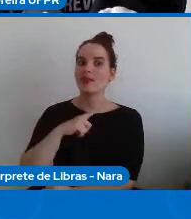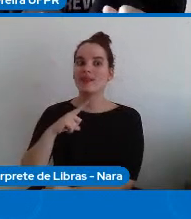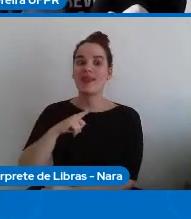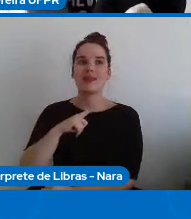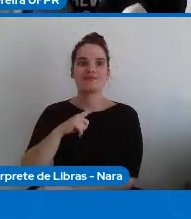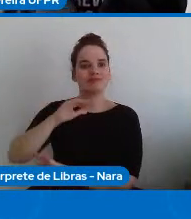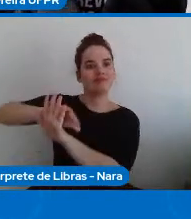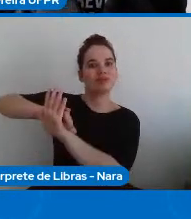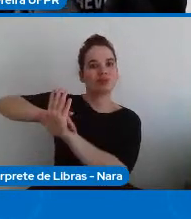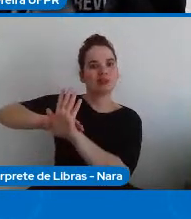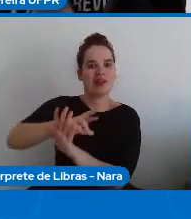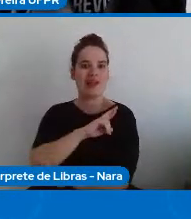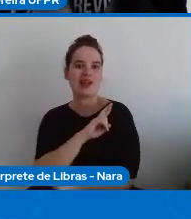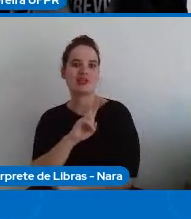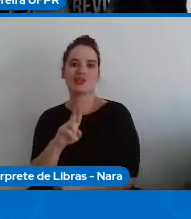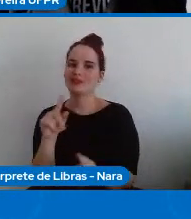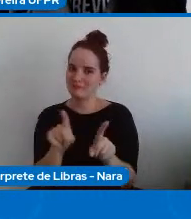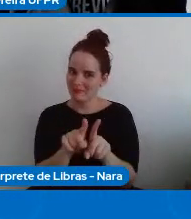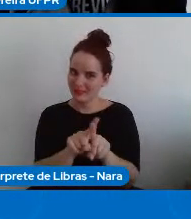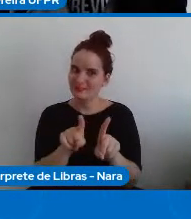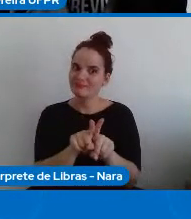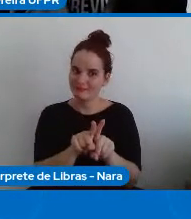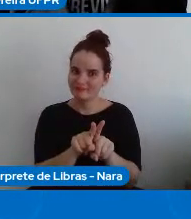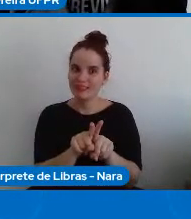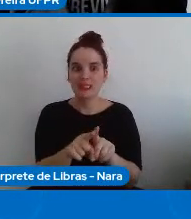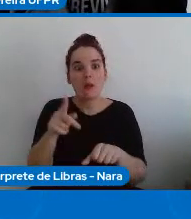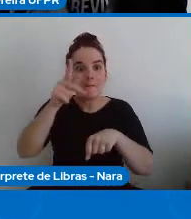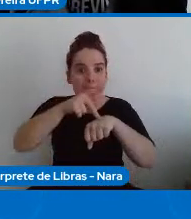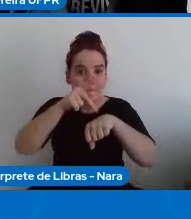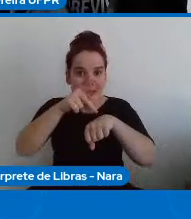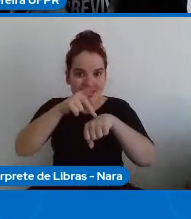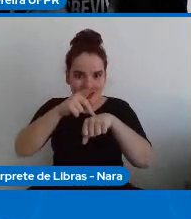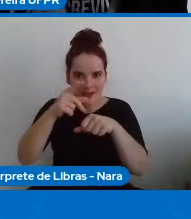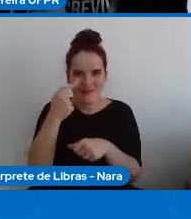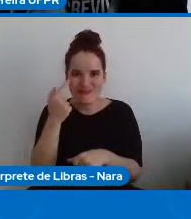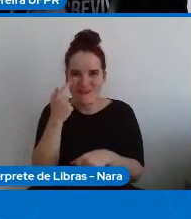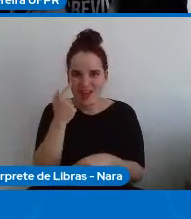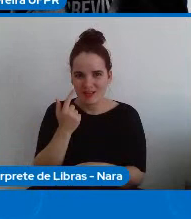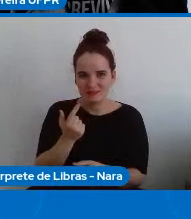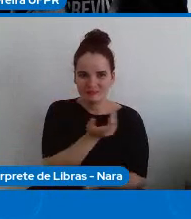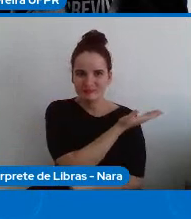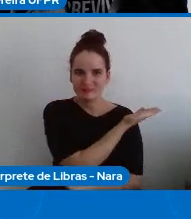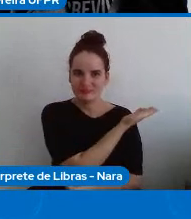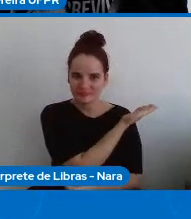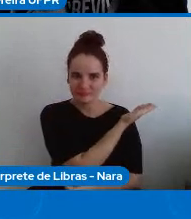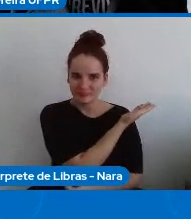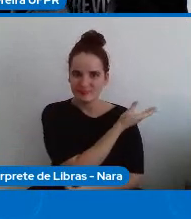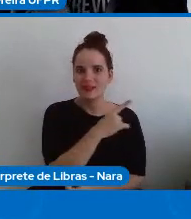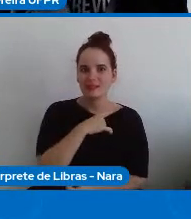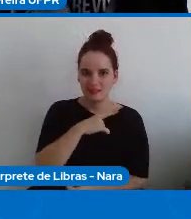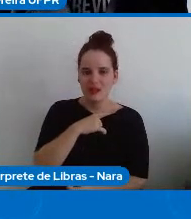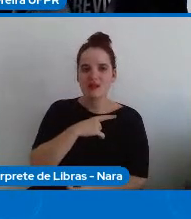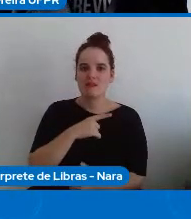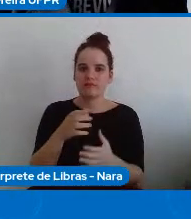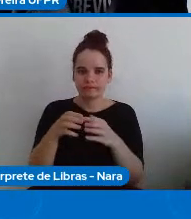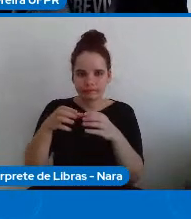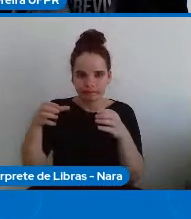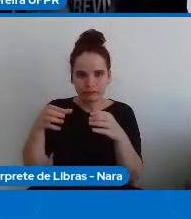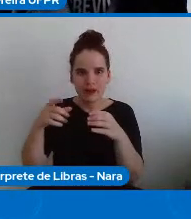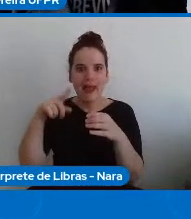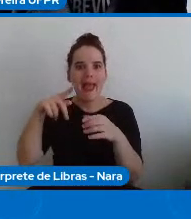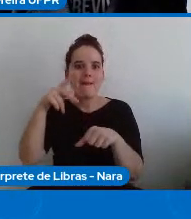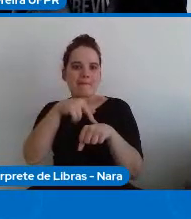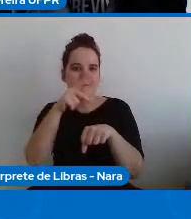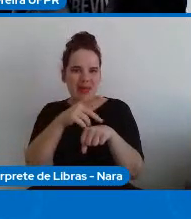tribo. Então, essa pedra do machado aqui, essa pedra que é utilizada, ela não era de